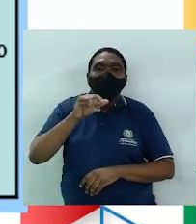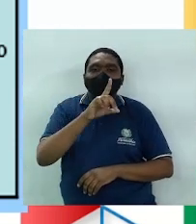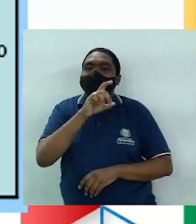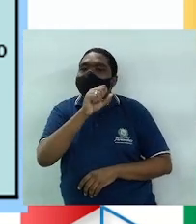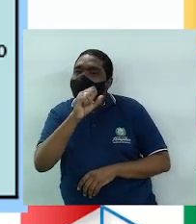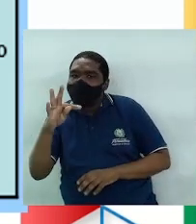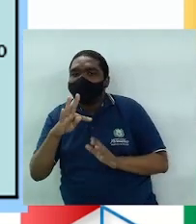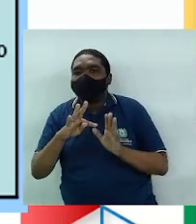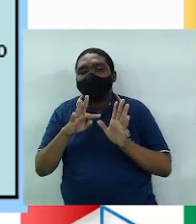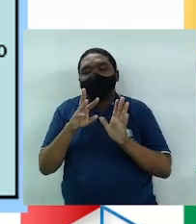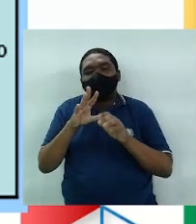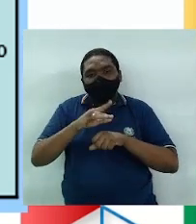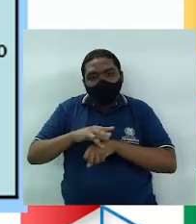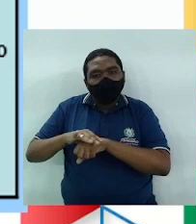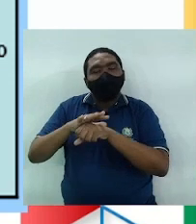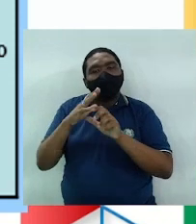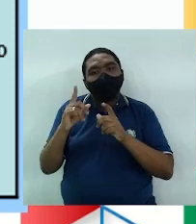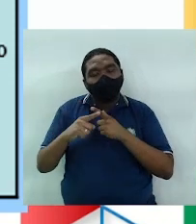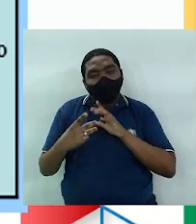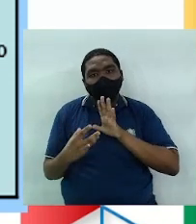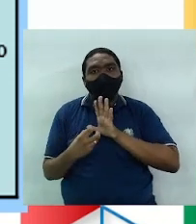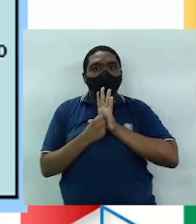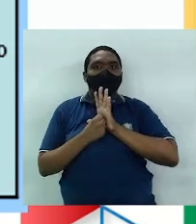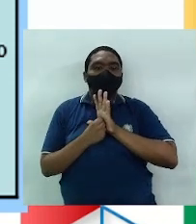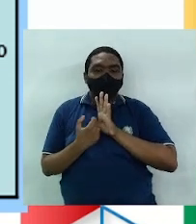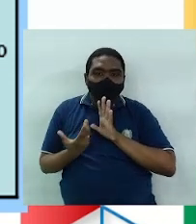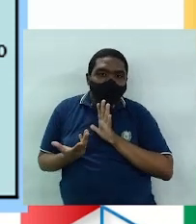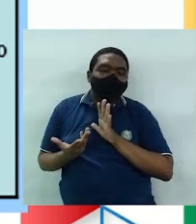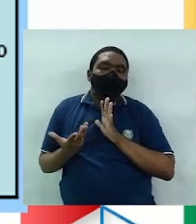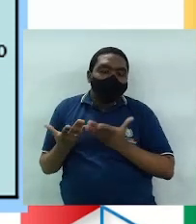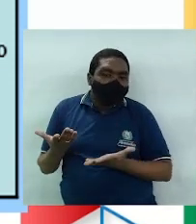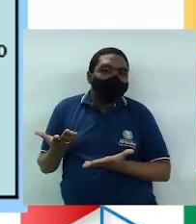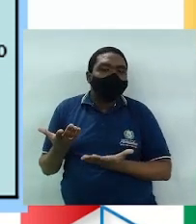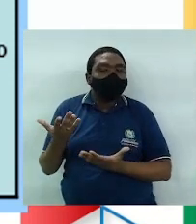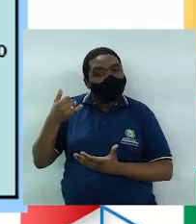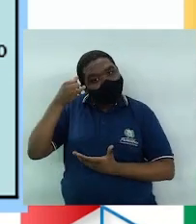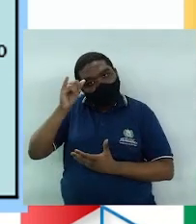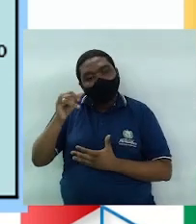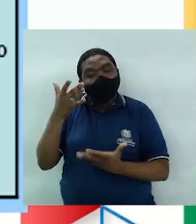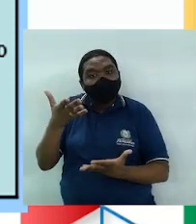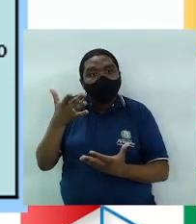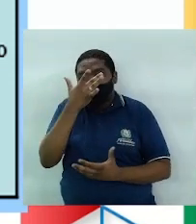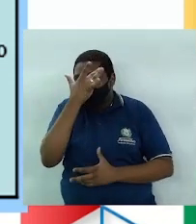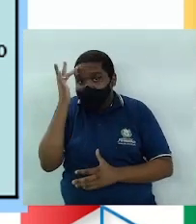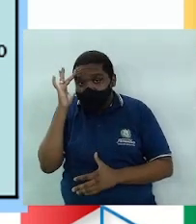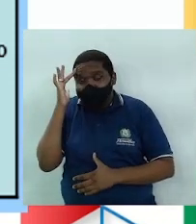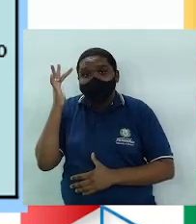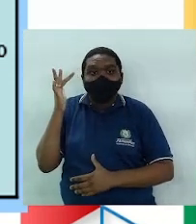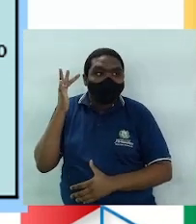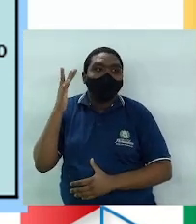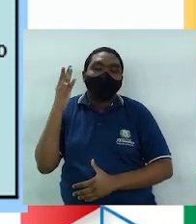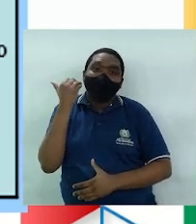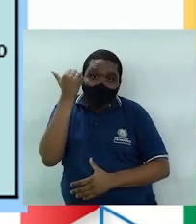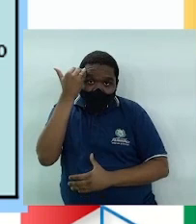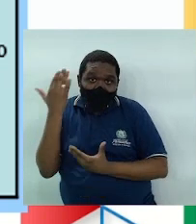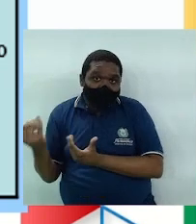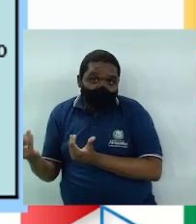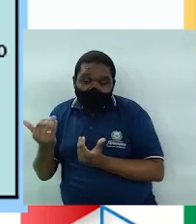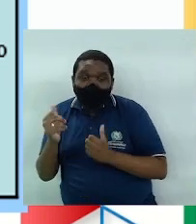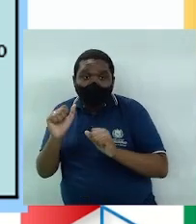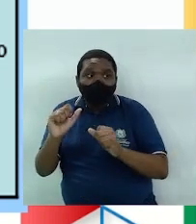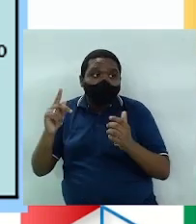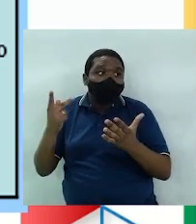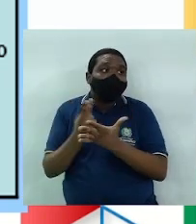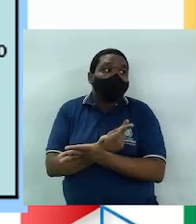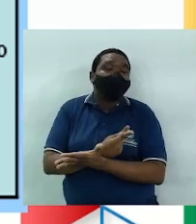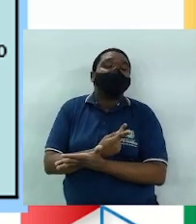transmissíveis e a AIDS, que é o HIV. Não é recomendado para adolescentes, pois podem ocorrer falhas